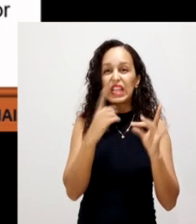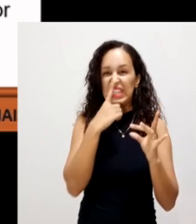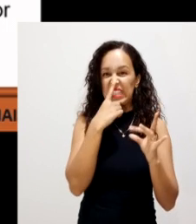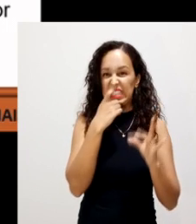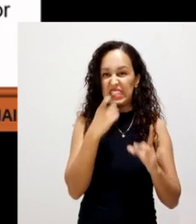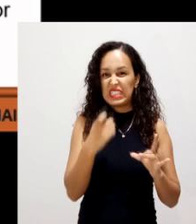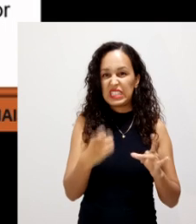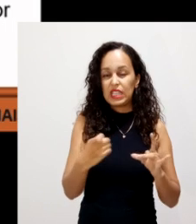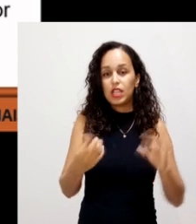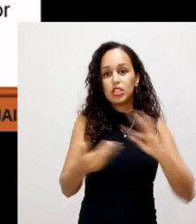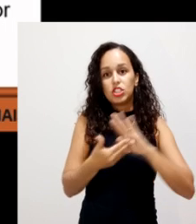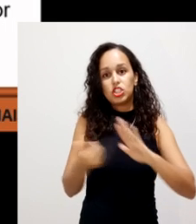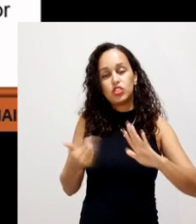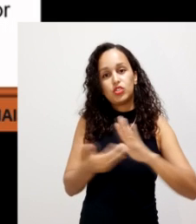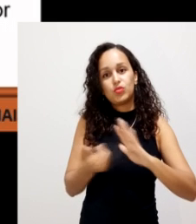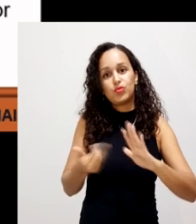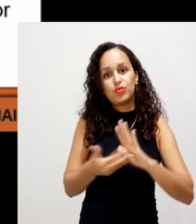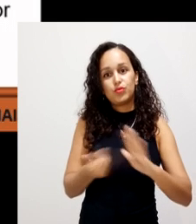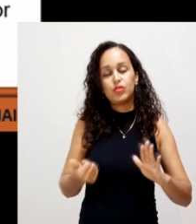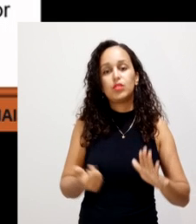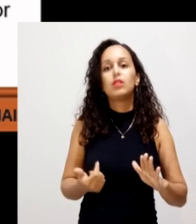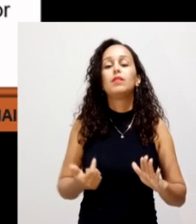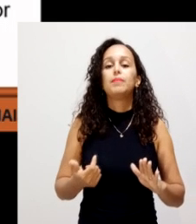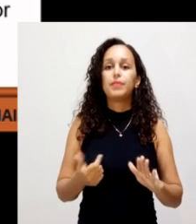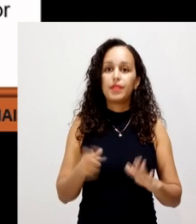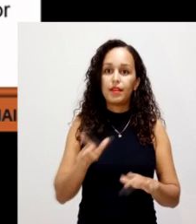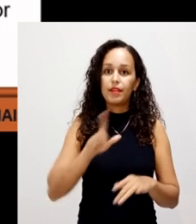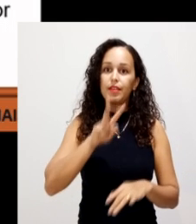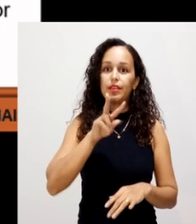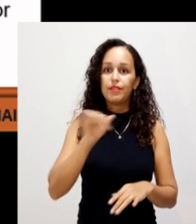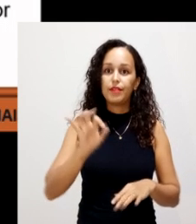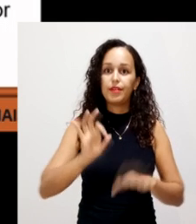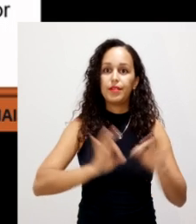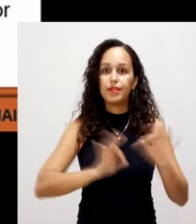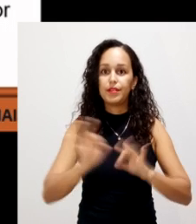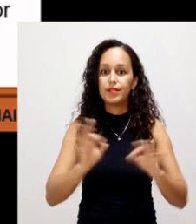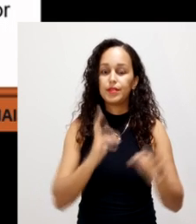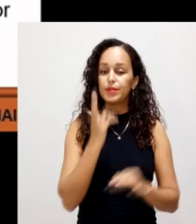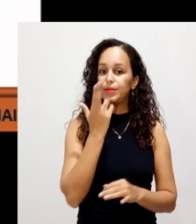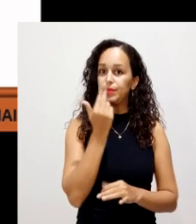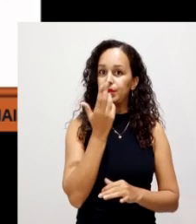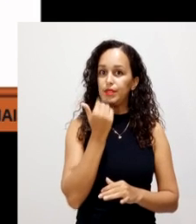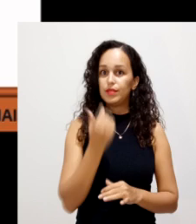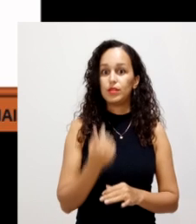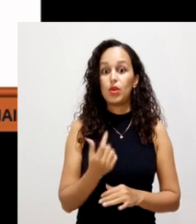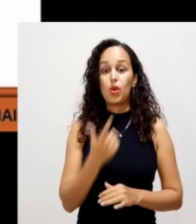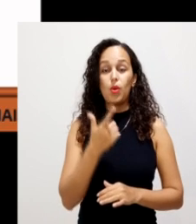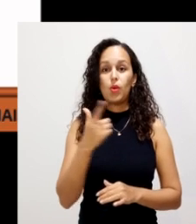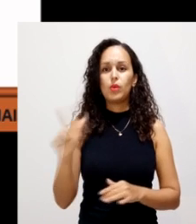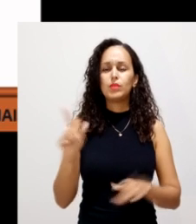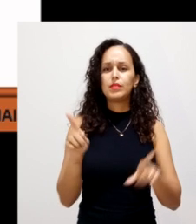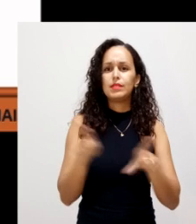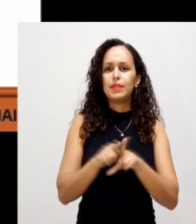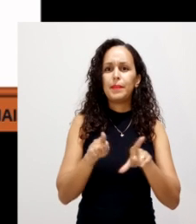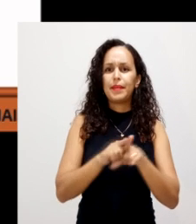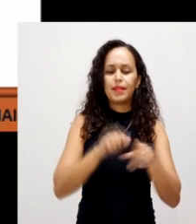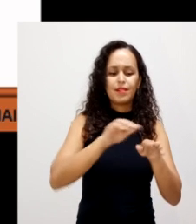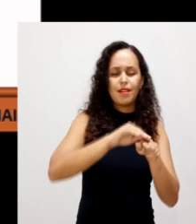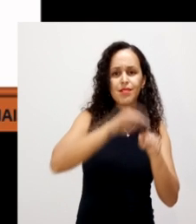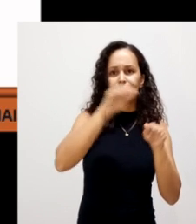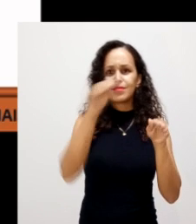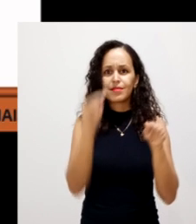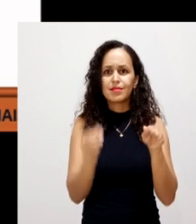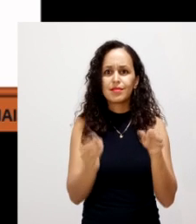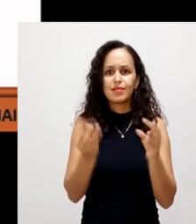a leira com o chorume. E aí, você é a menos perda de nutrientes. Uma outra questão é o formato da